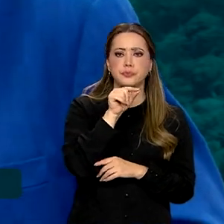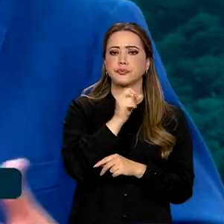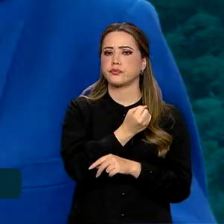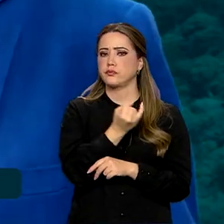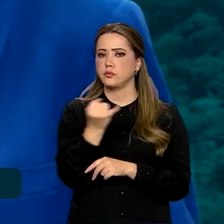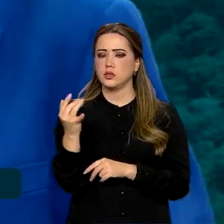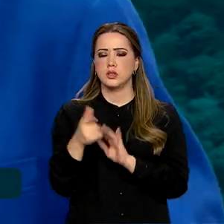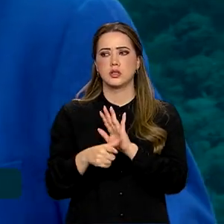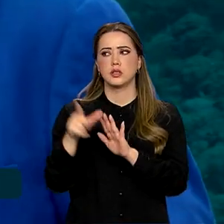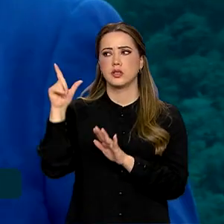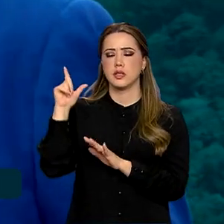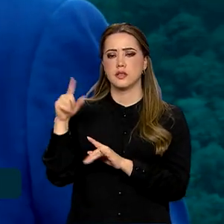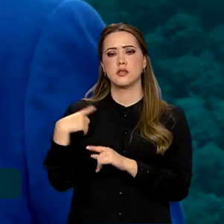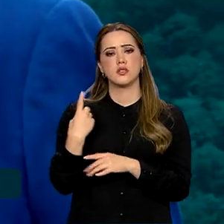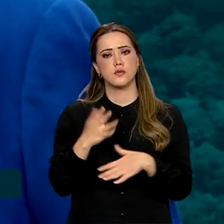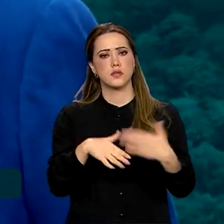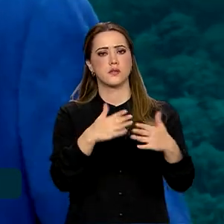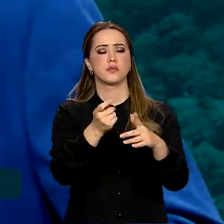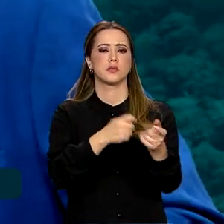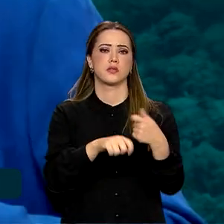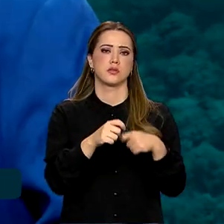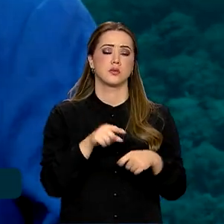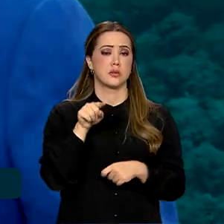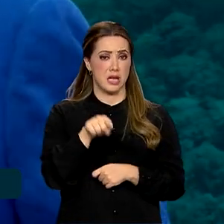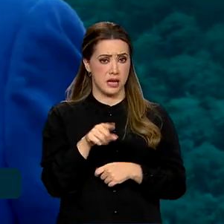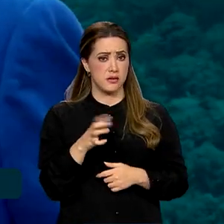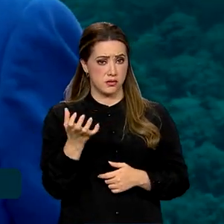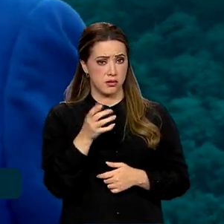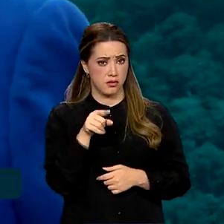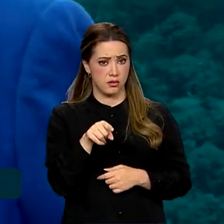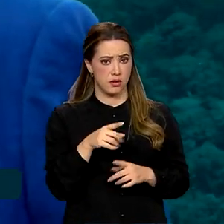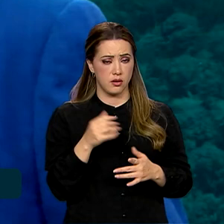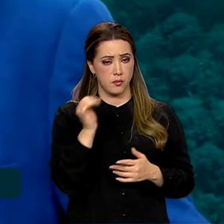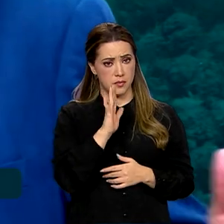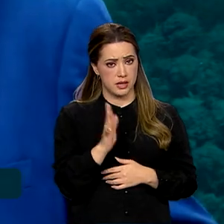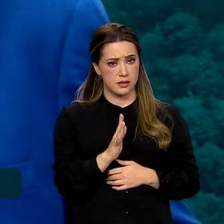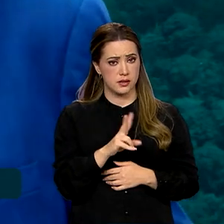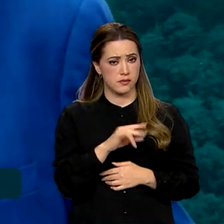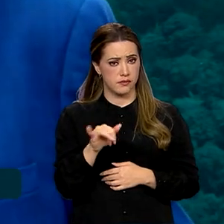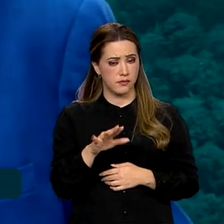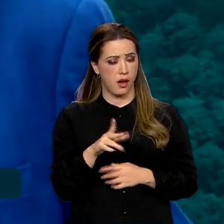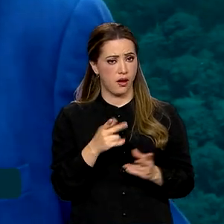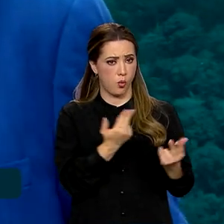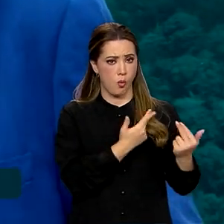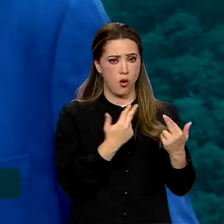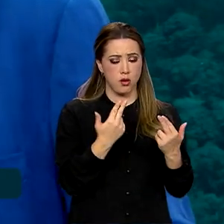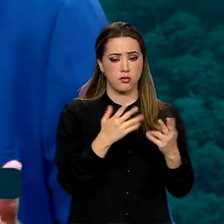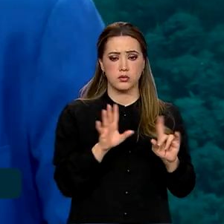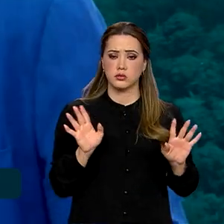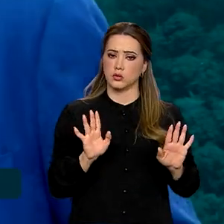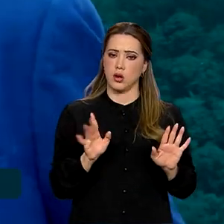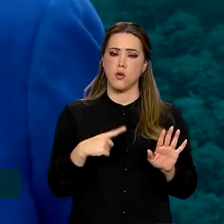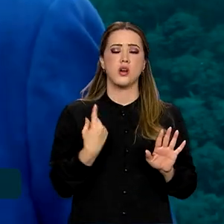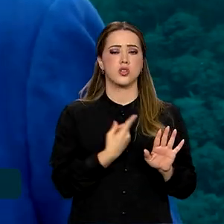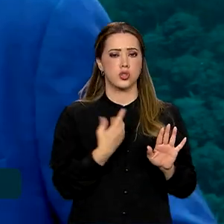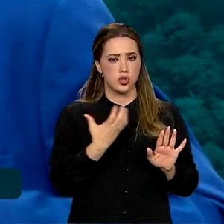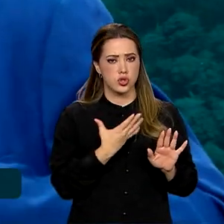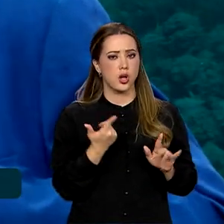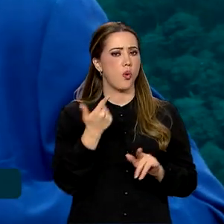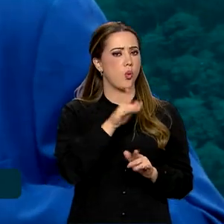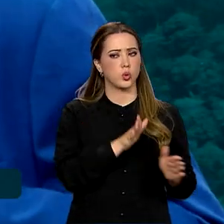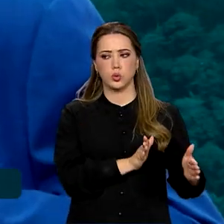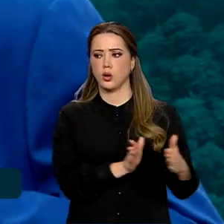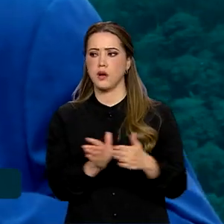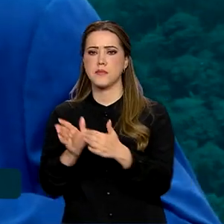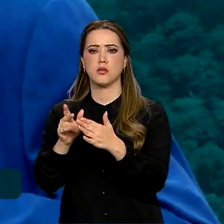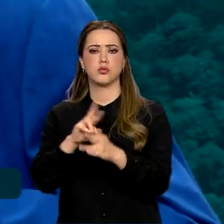e tiveram um desenvolvimento econômico. É isso que o Brasil vai fazer, os outros países? Não, nós queremos um outro caminho,